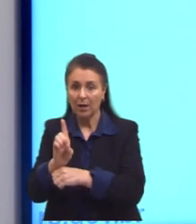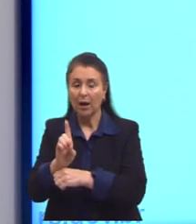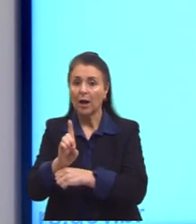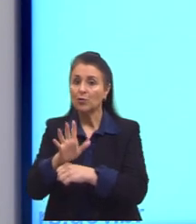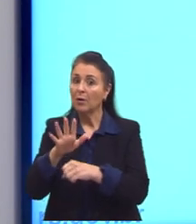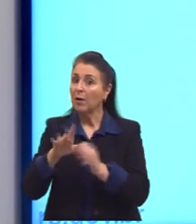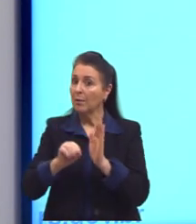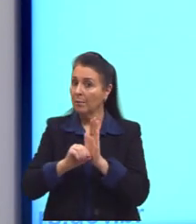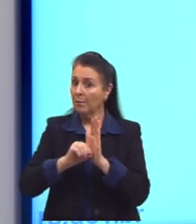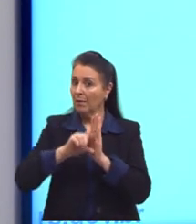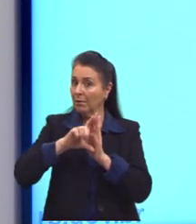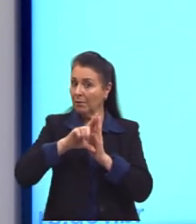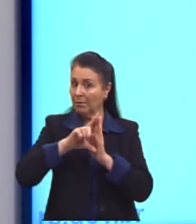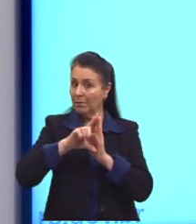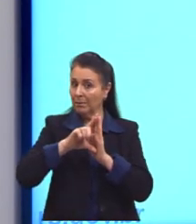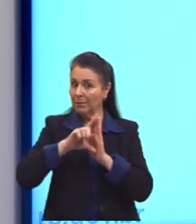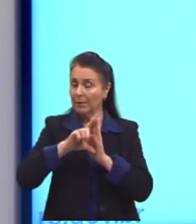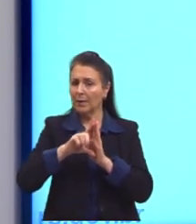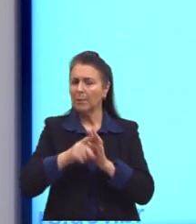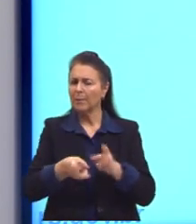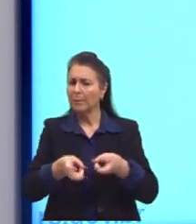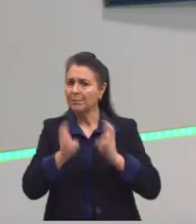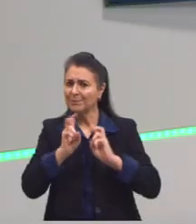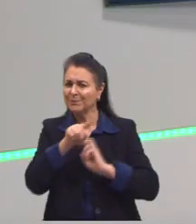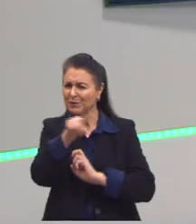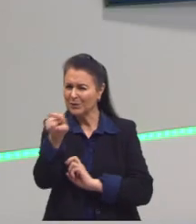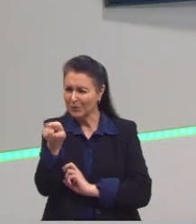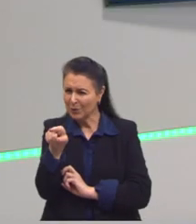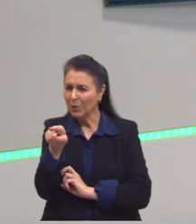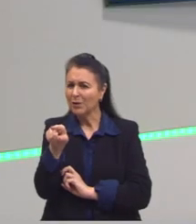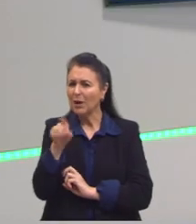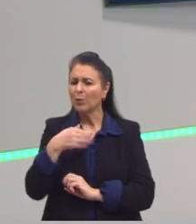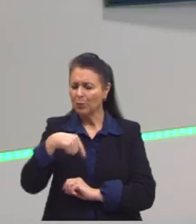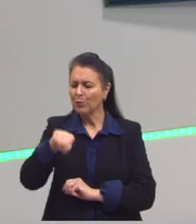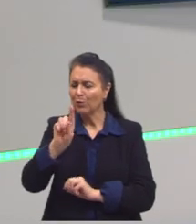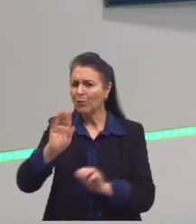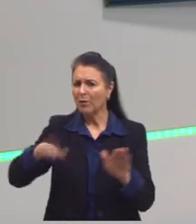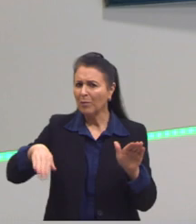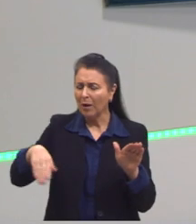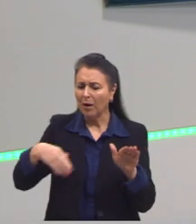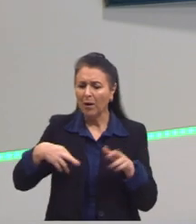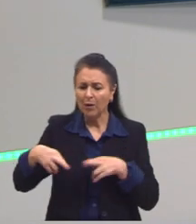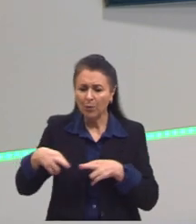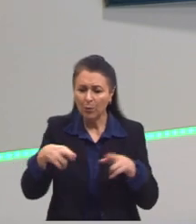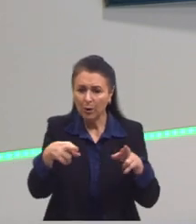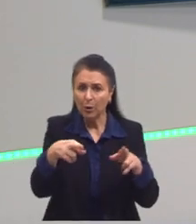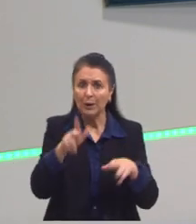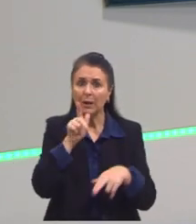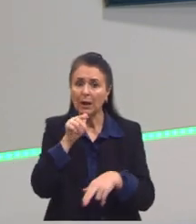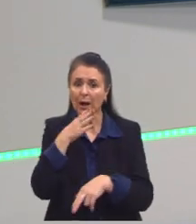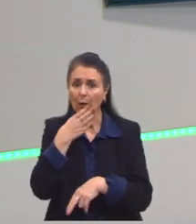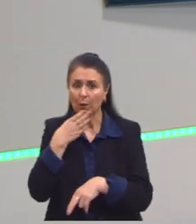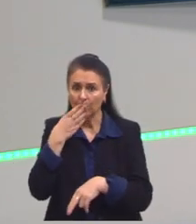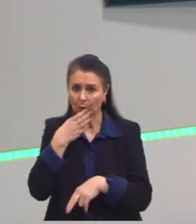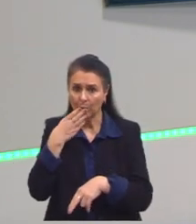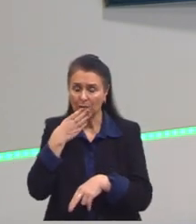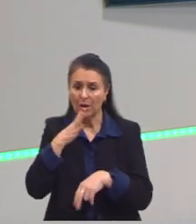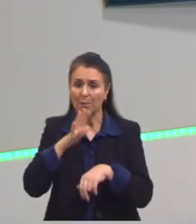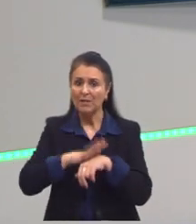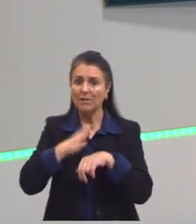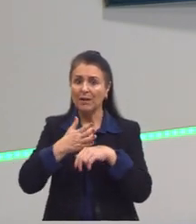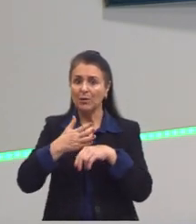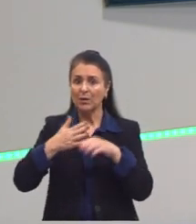Notem que, talvez, já foram na praia ou foram no rio de água doce, é muito mais fácil a gente boiar